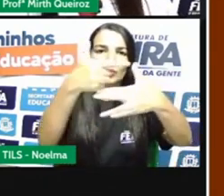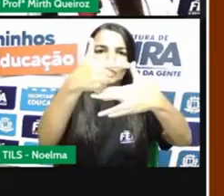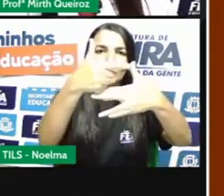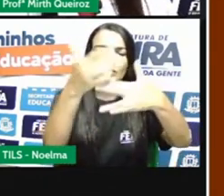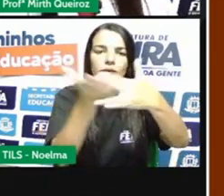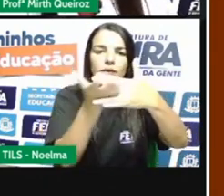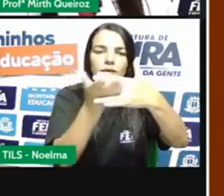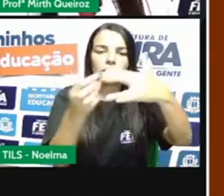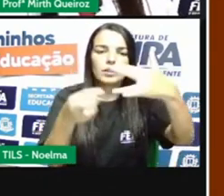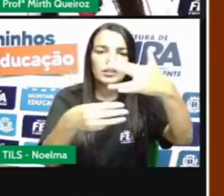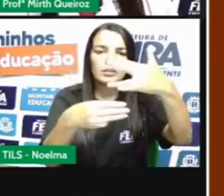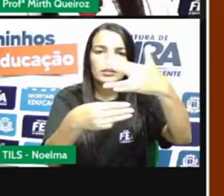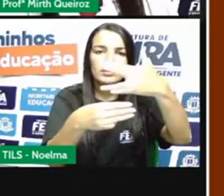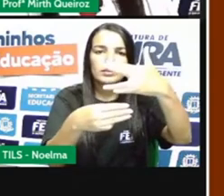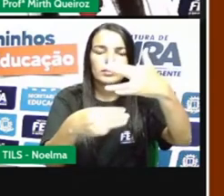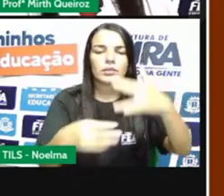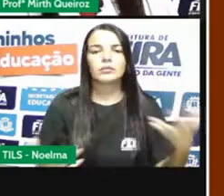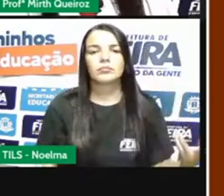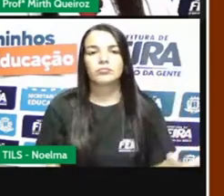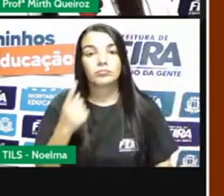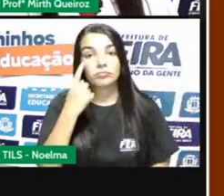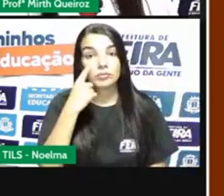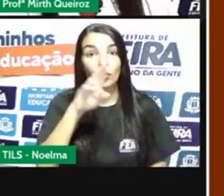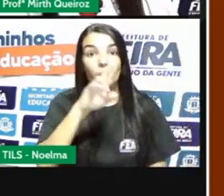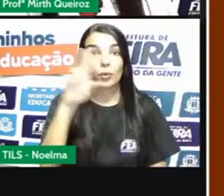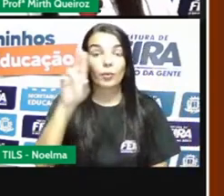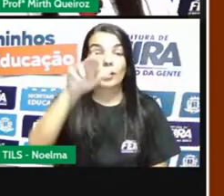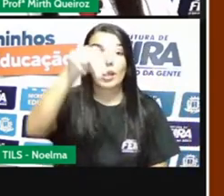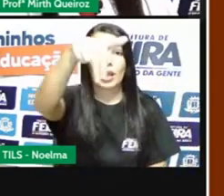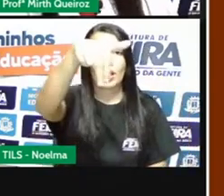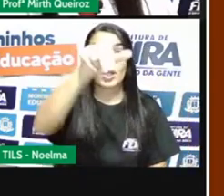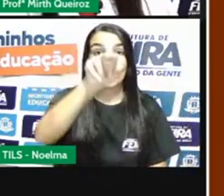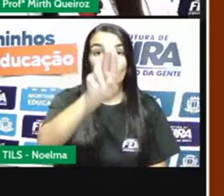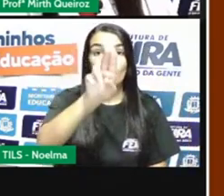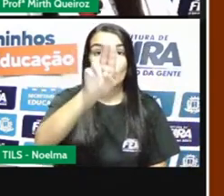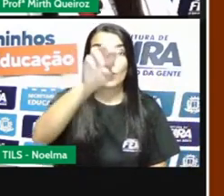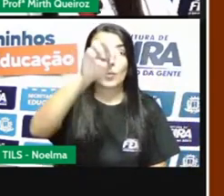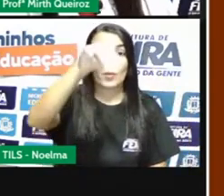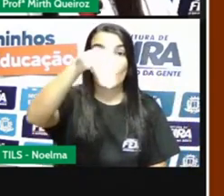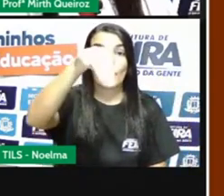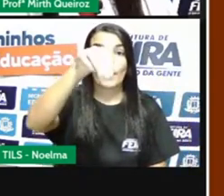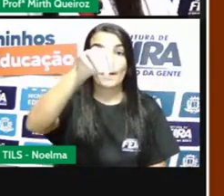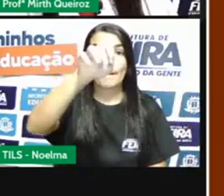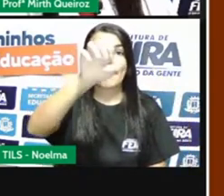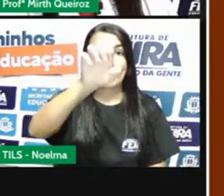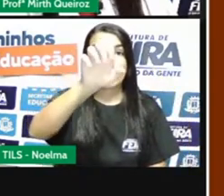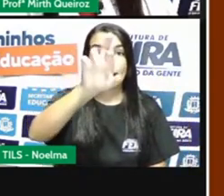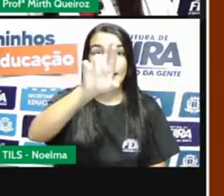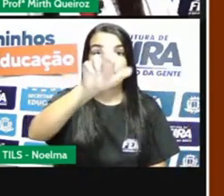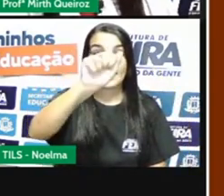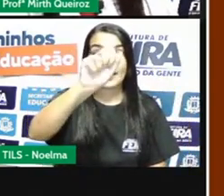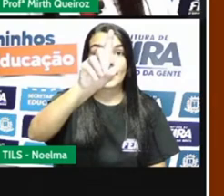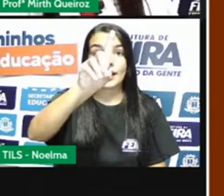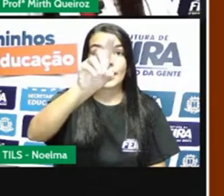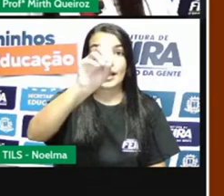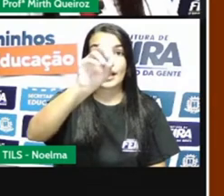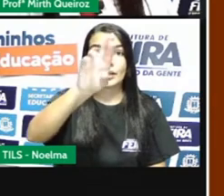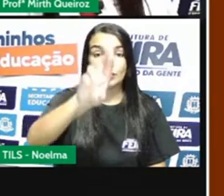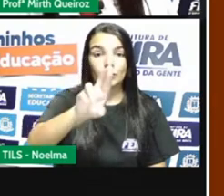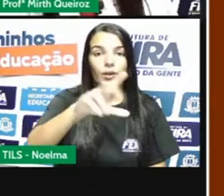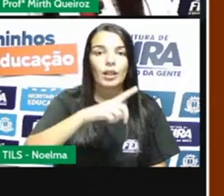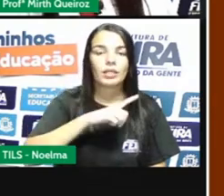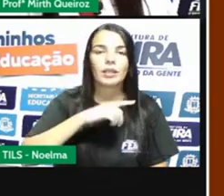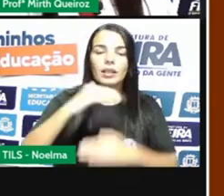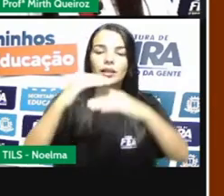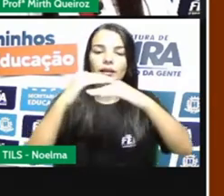numerador. Aí nós temos o traço da fração, o traço de fração. E embaixo